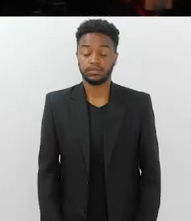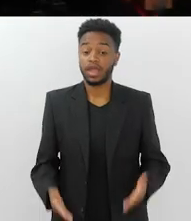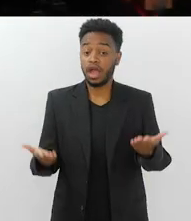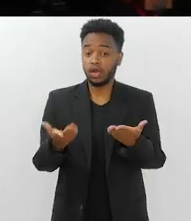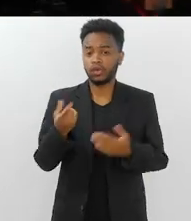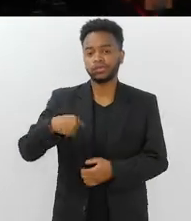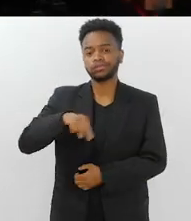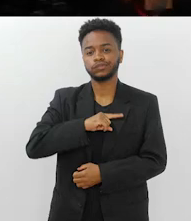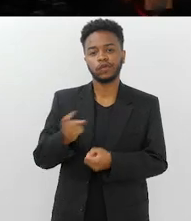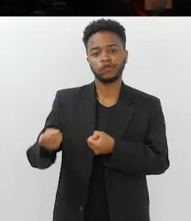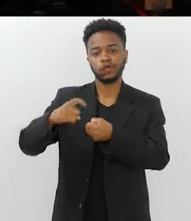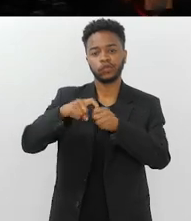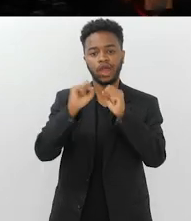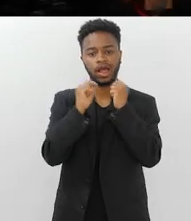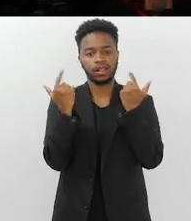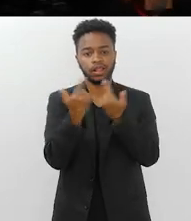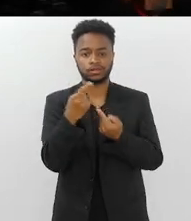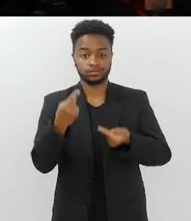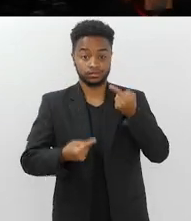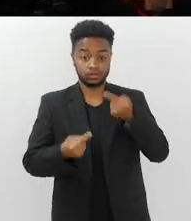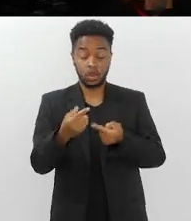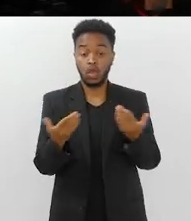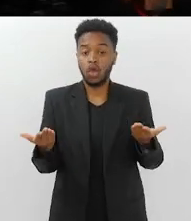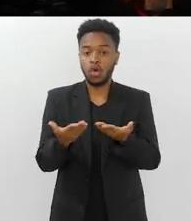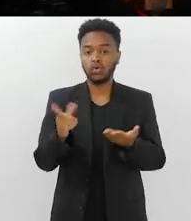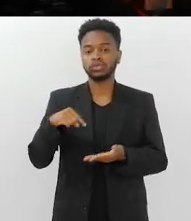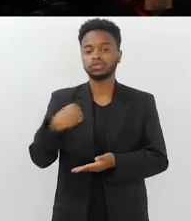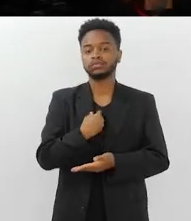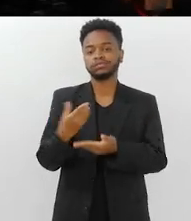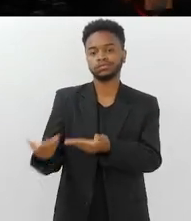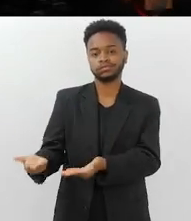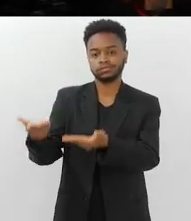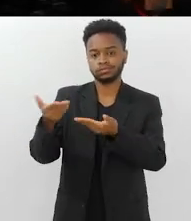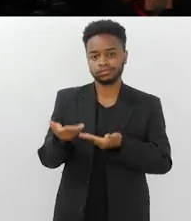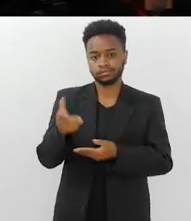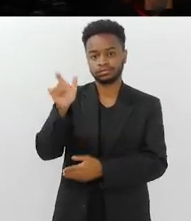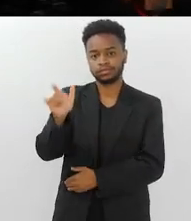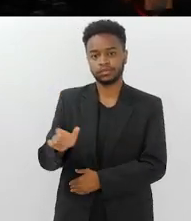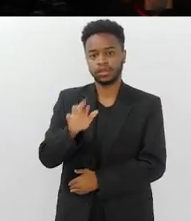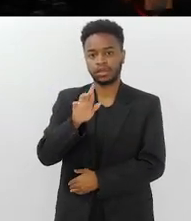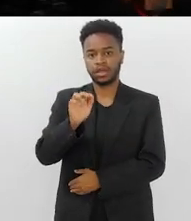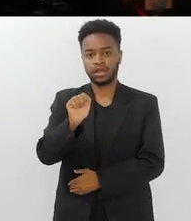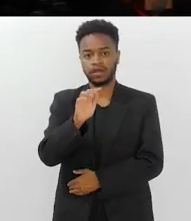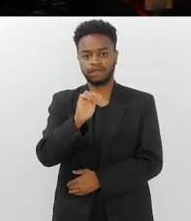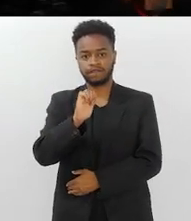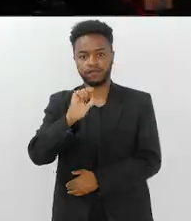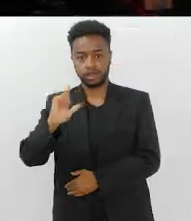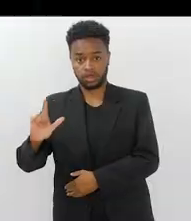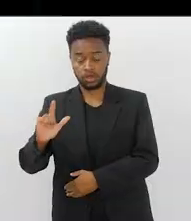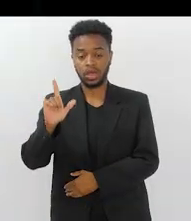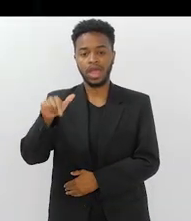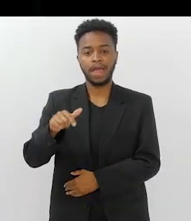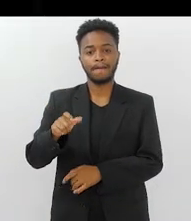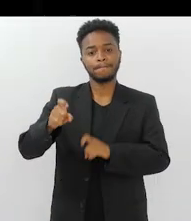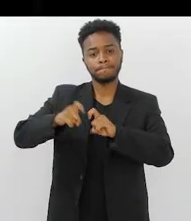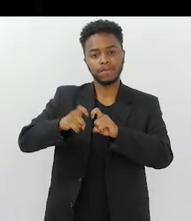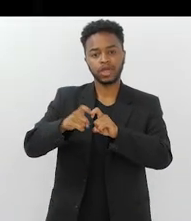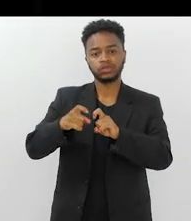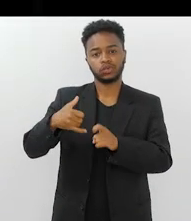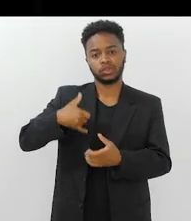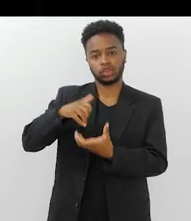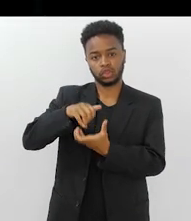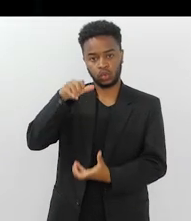De volta com o nosso Alerje Debate, hoje estrelando o doutor Rafael Figueiredo, que é geriatra